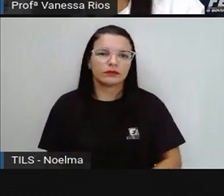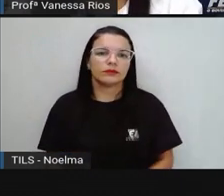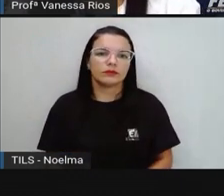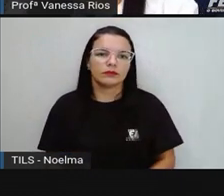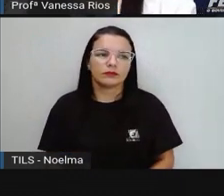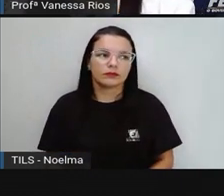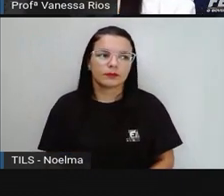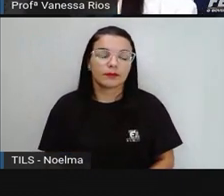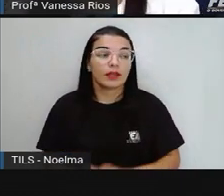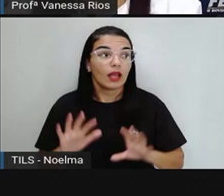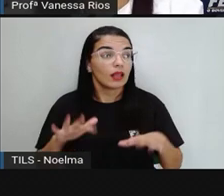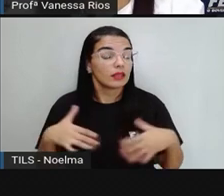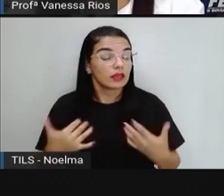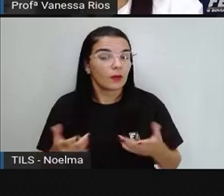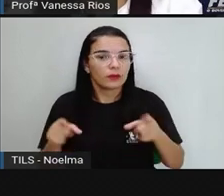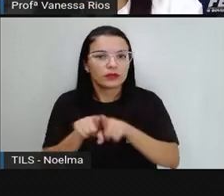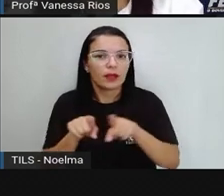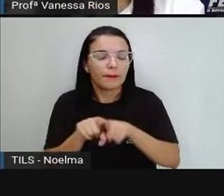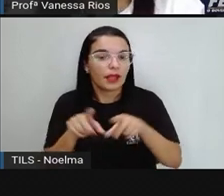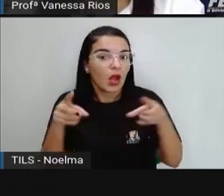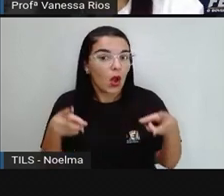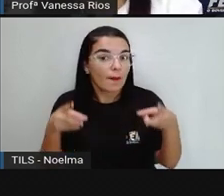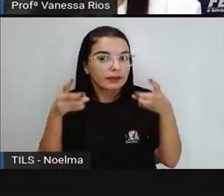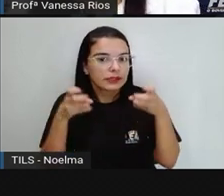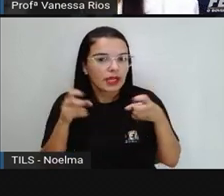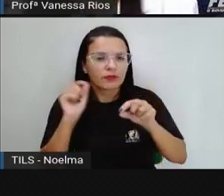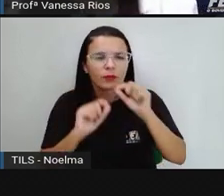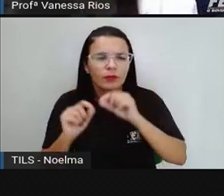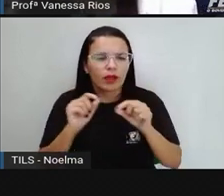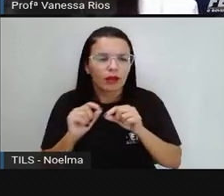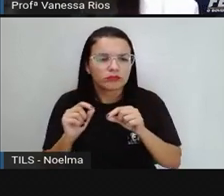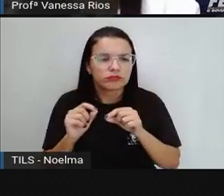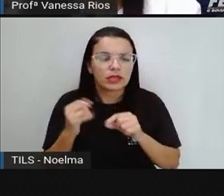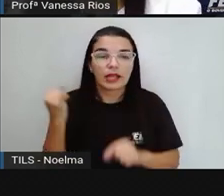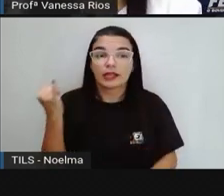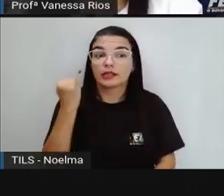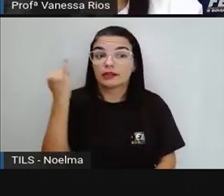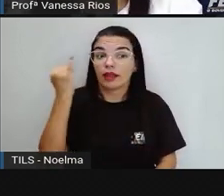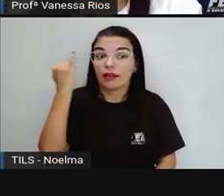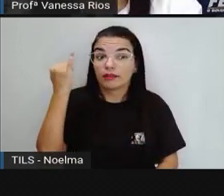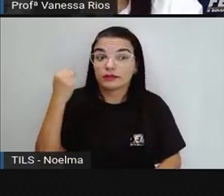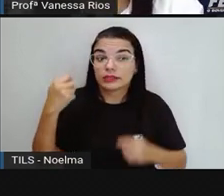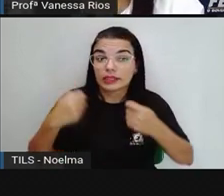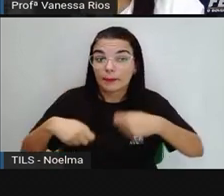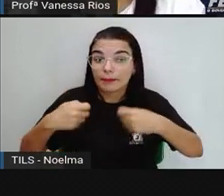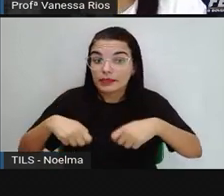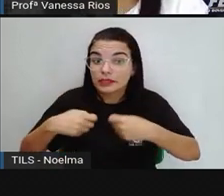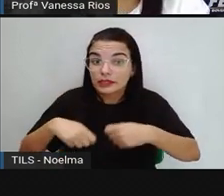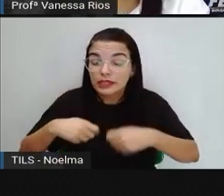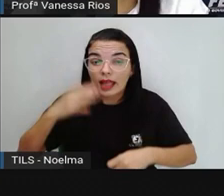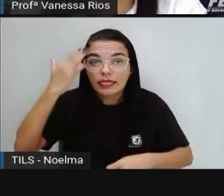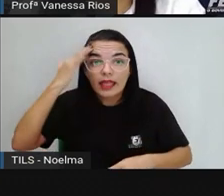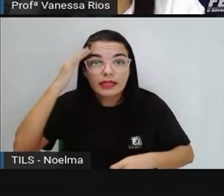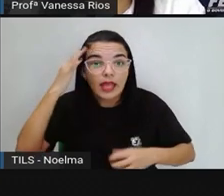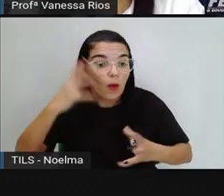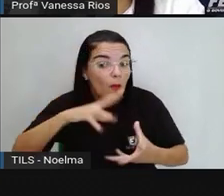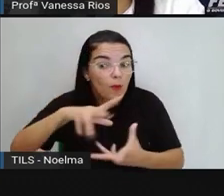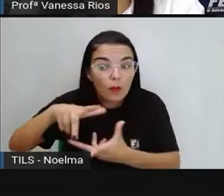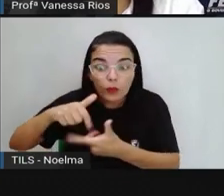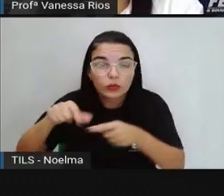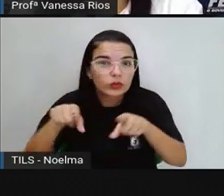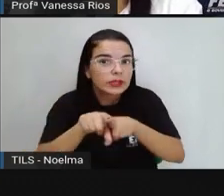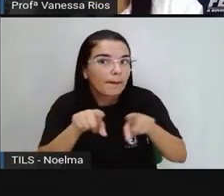E aí a gente observa que o interesse e a necessidade de compreender o mundo e suas riquezas